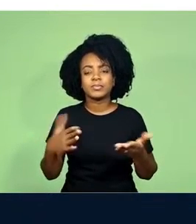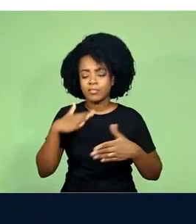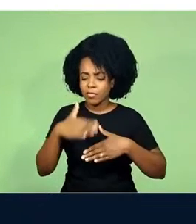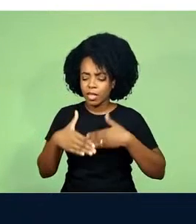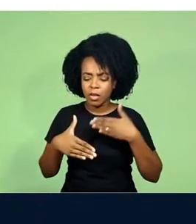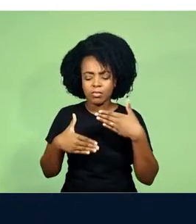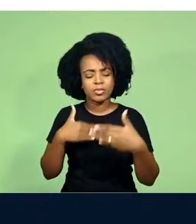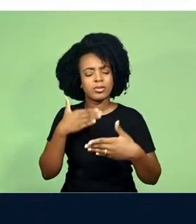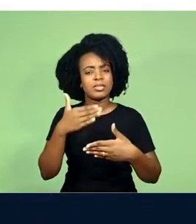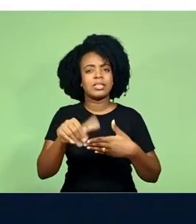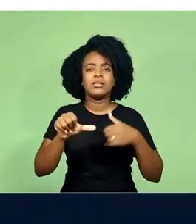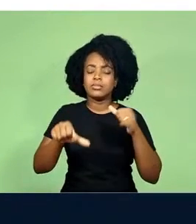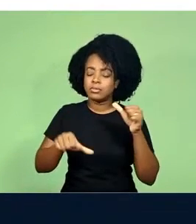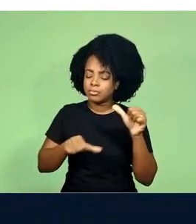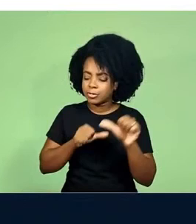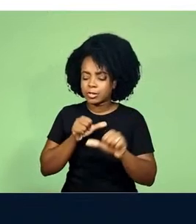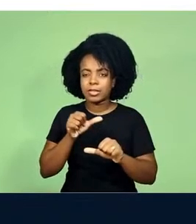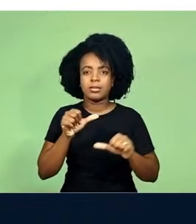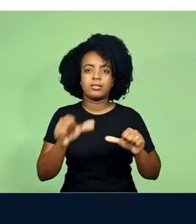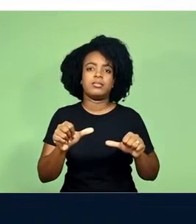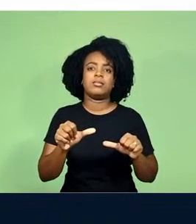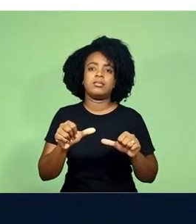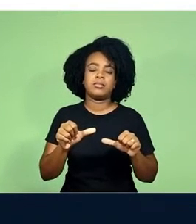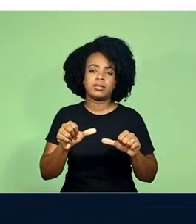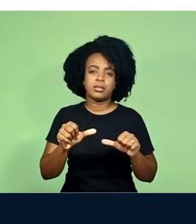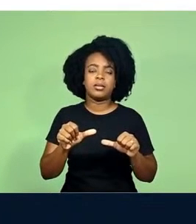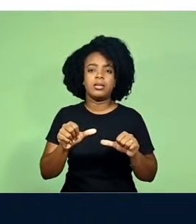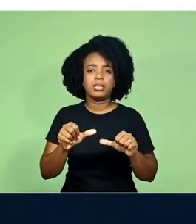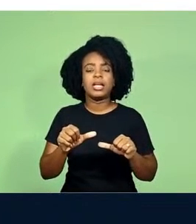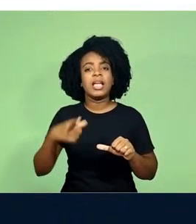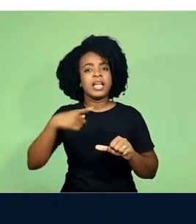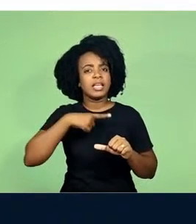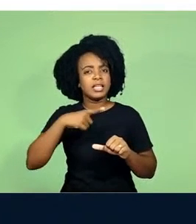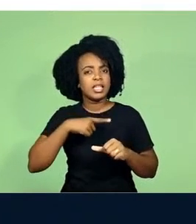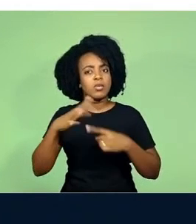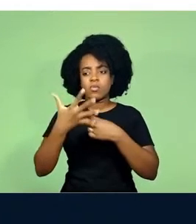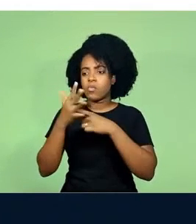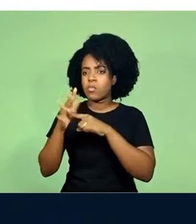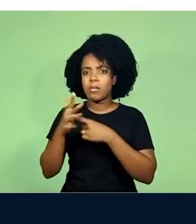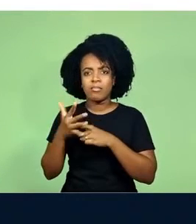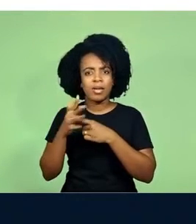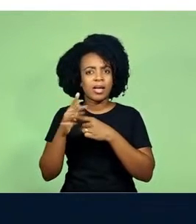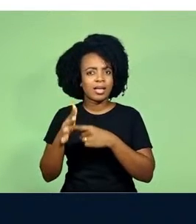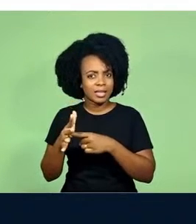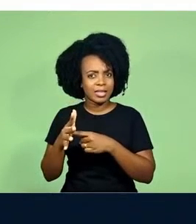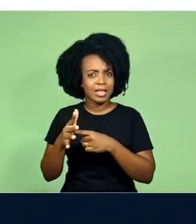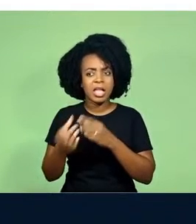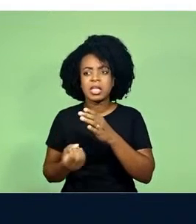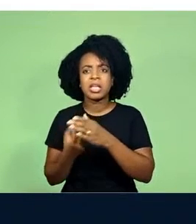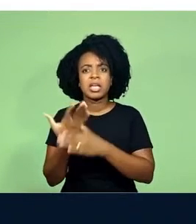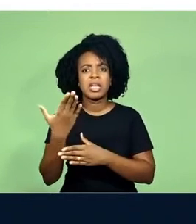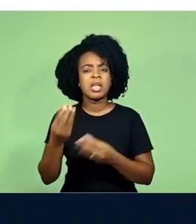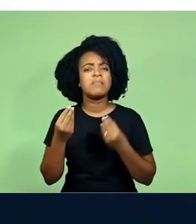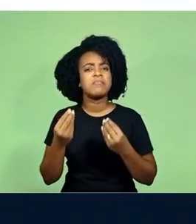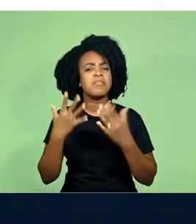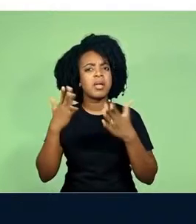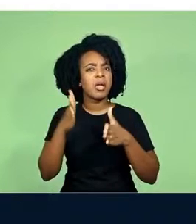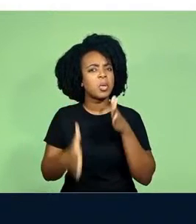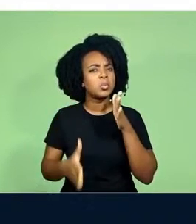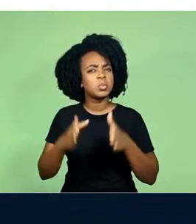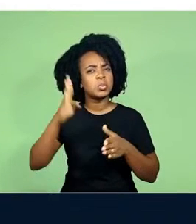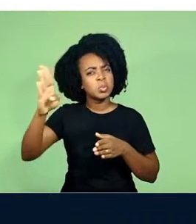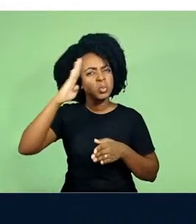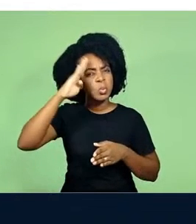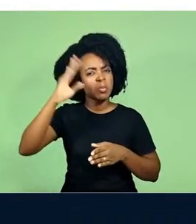esse é um processo também de transformação, em que de uma máquina criada como soldado para